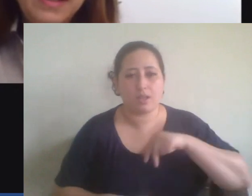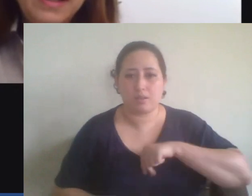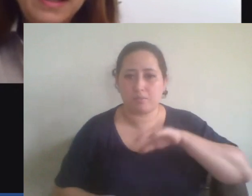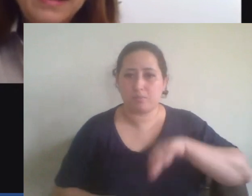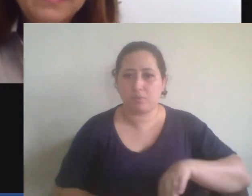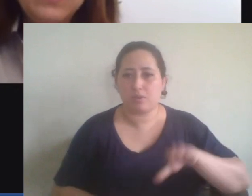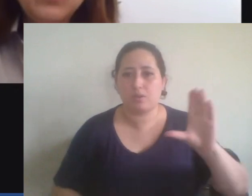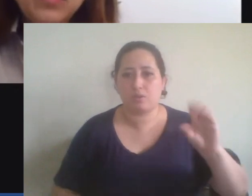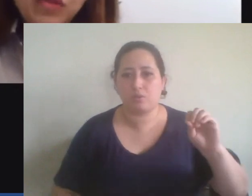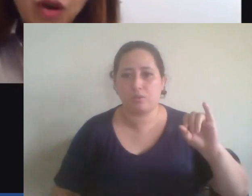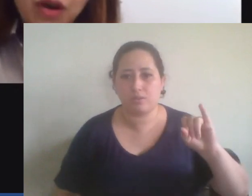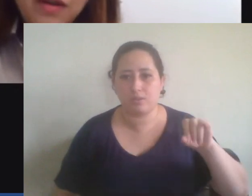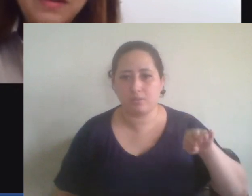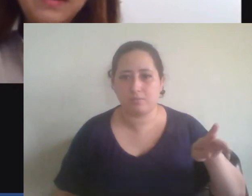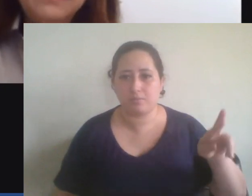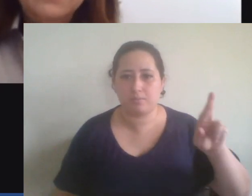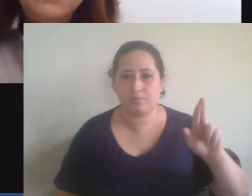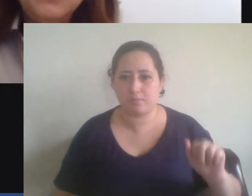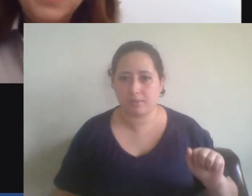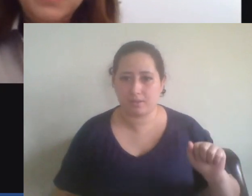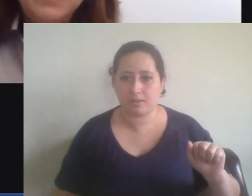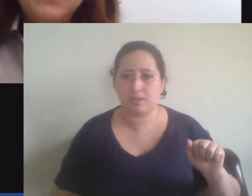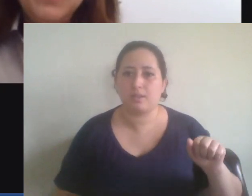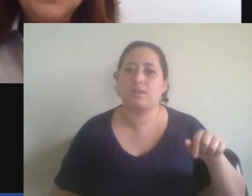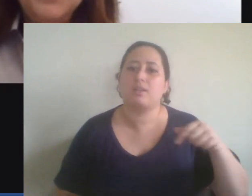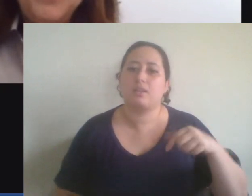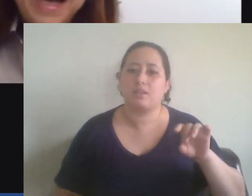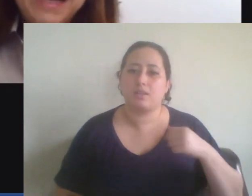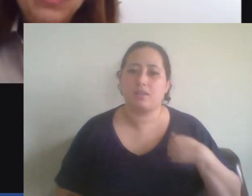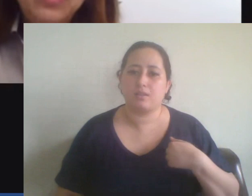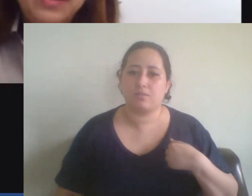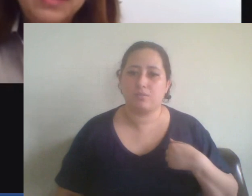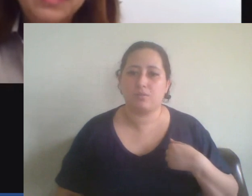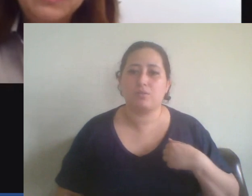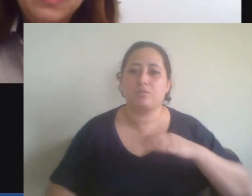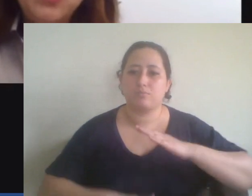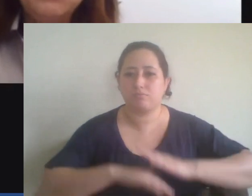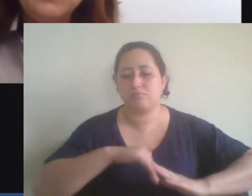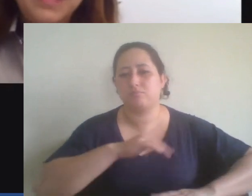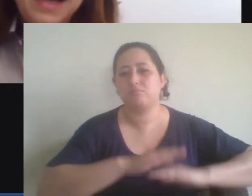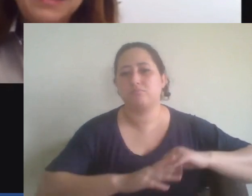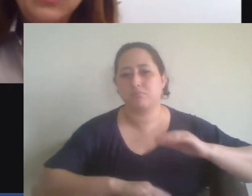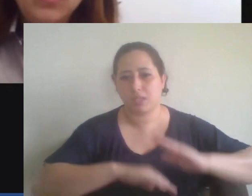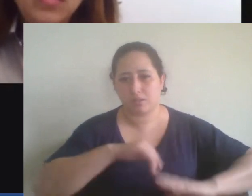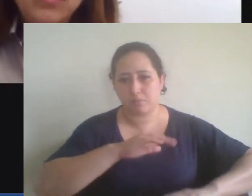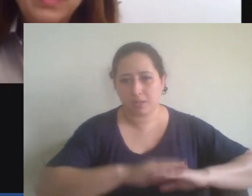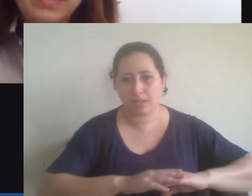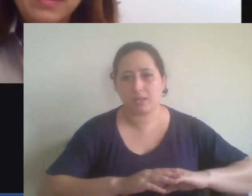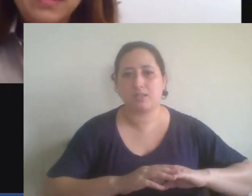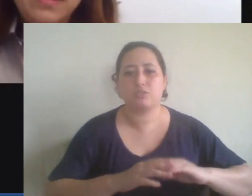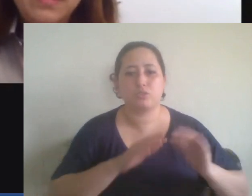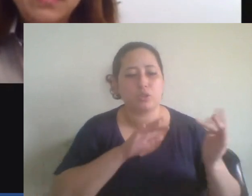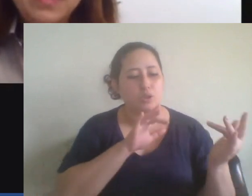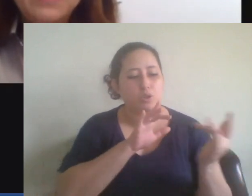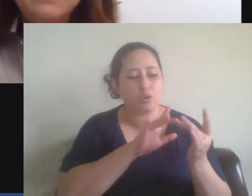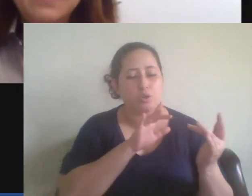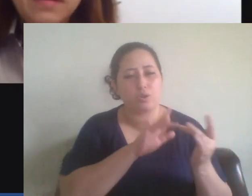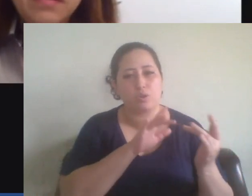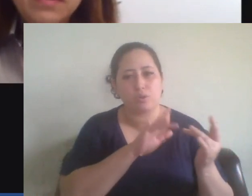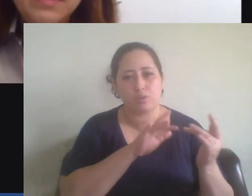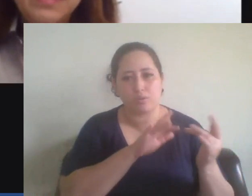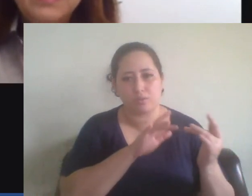não só ter uma prática e contato com a